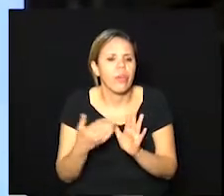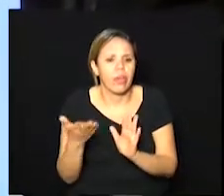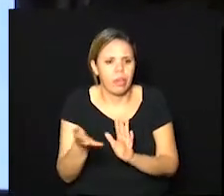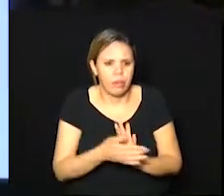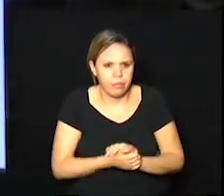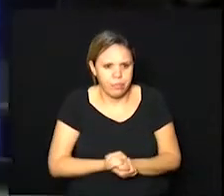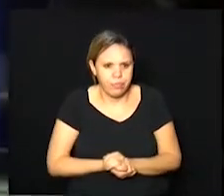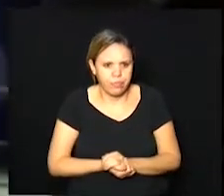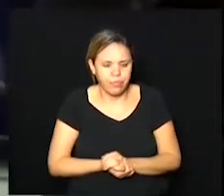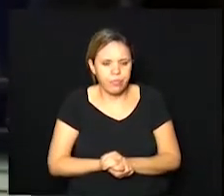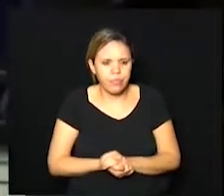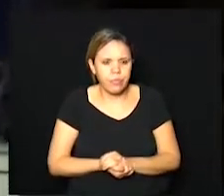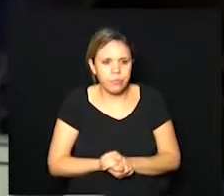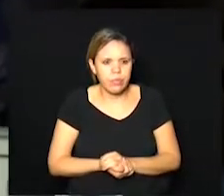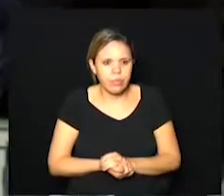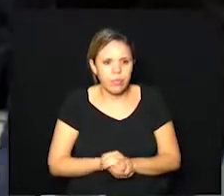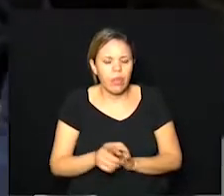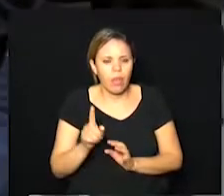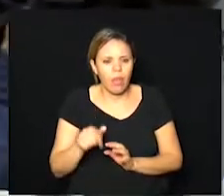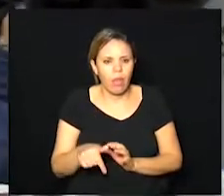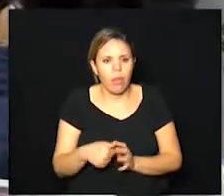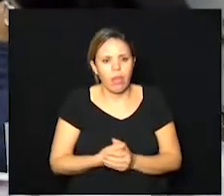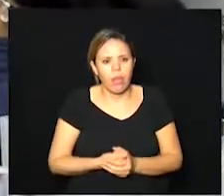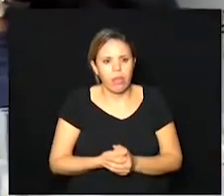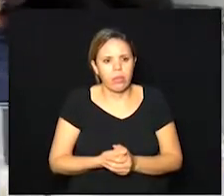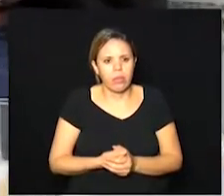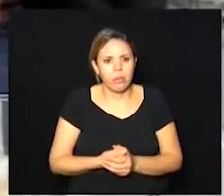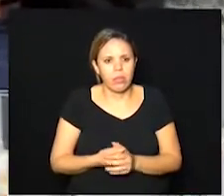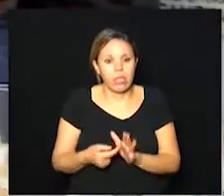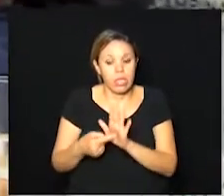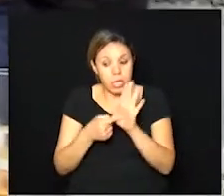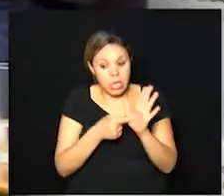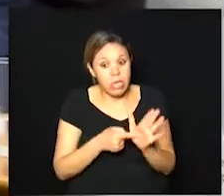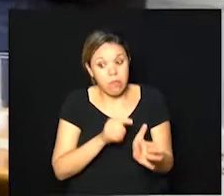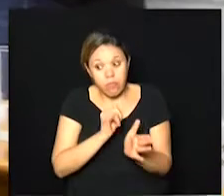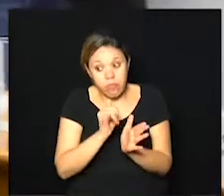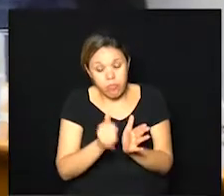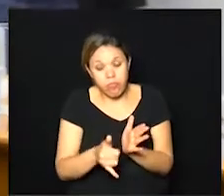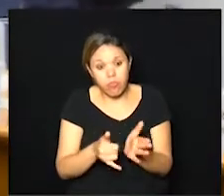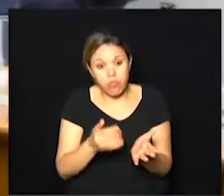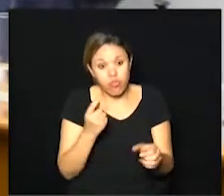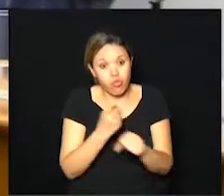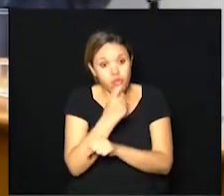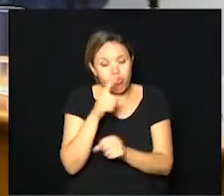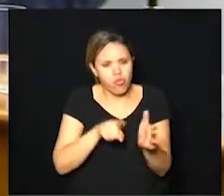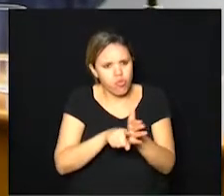porque isso é o que se chama de subnotificação quer dizer